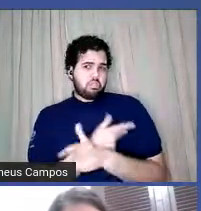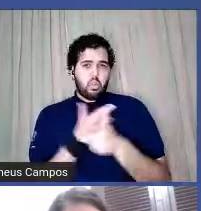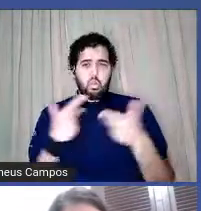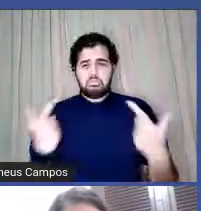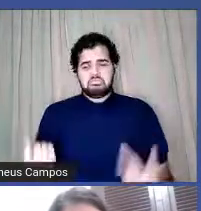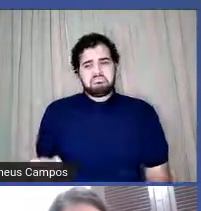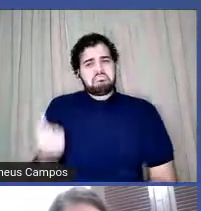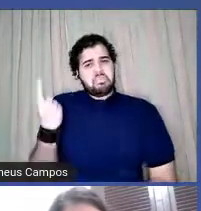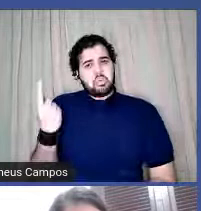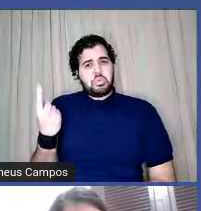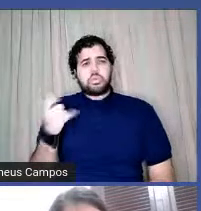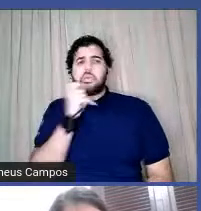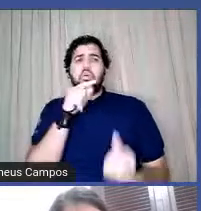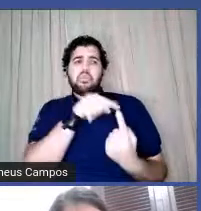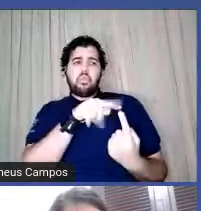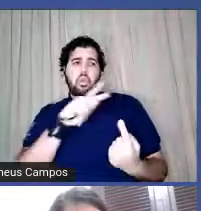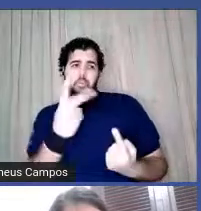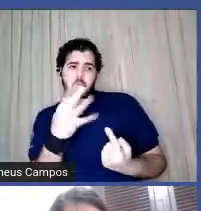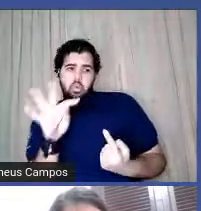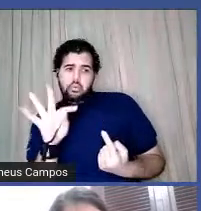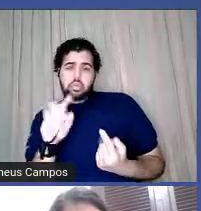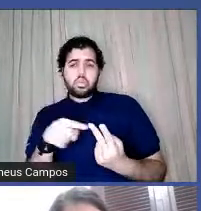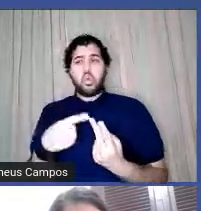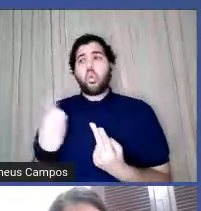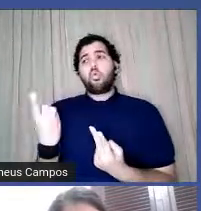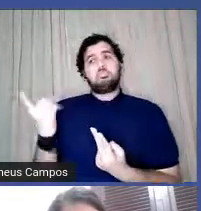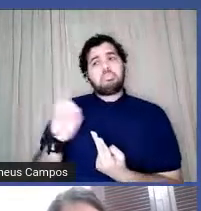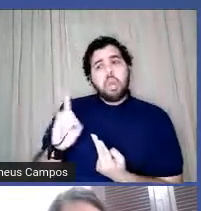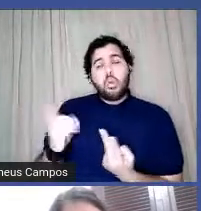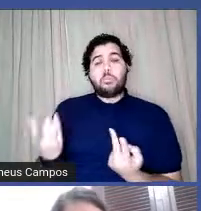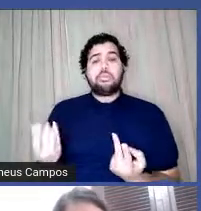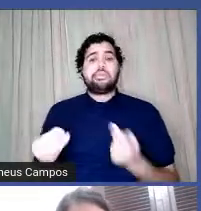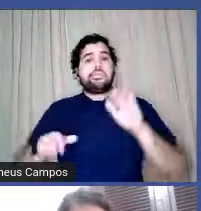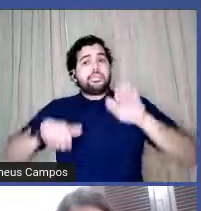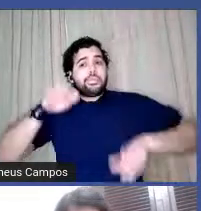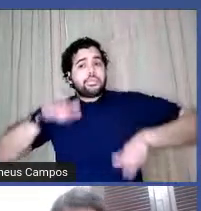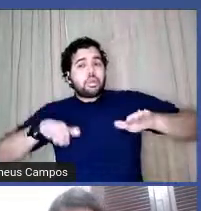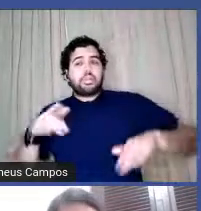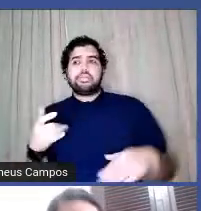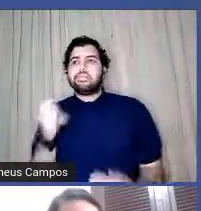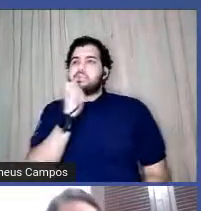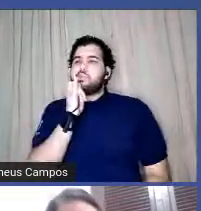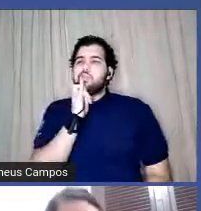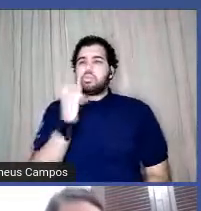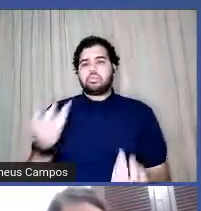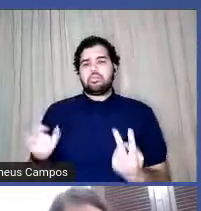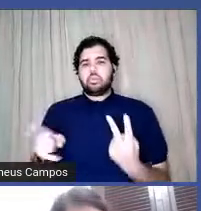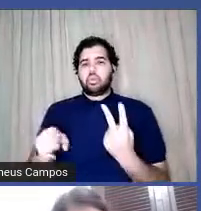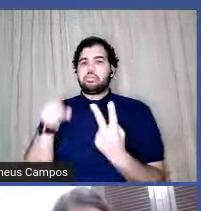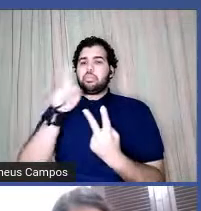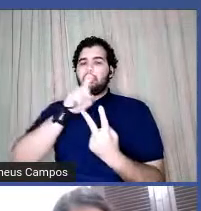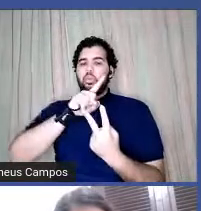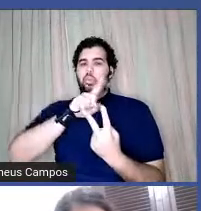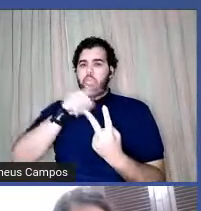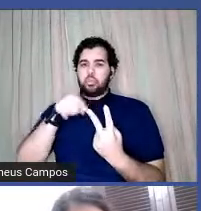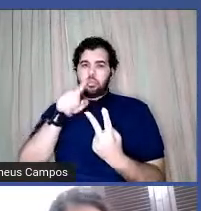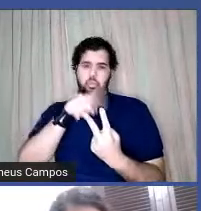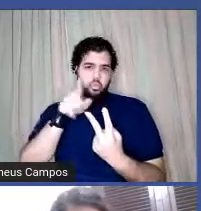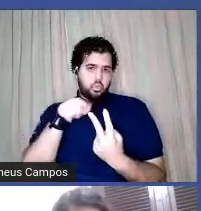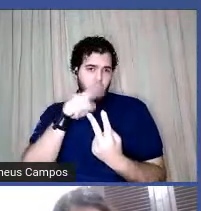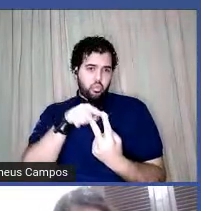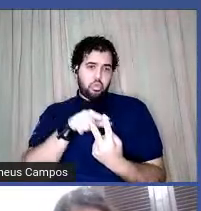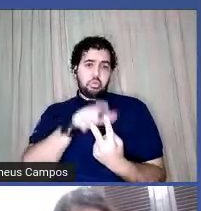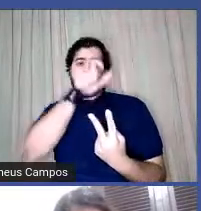você é hétero ou você não é, né, e às vezes assim, quando você não está nesse ser ou não